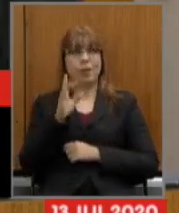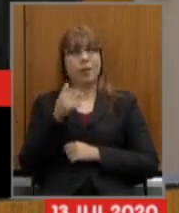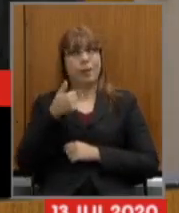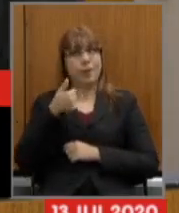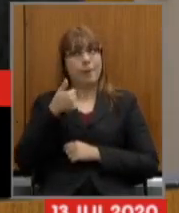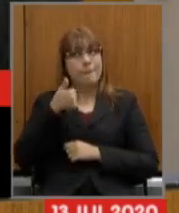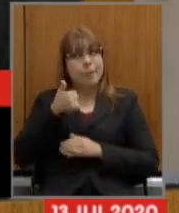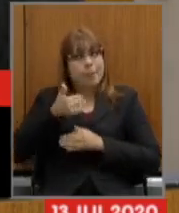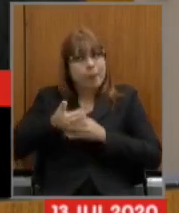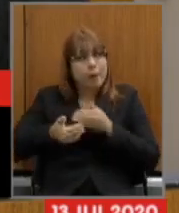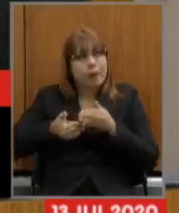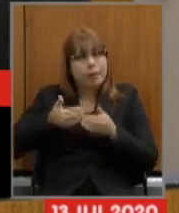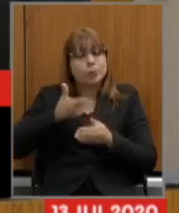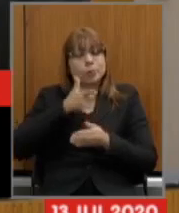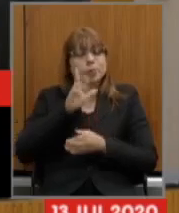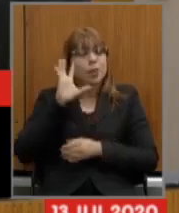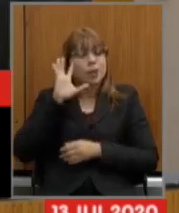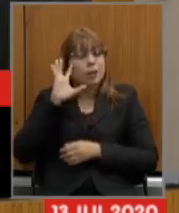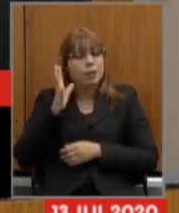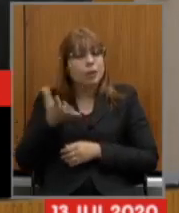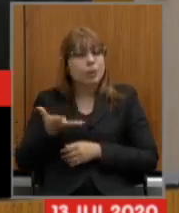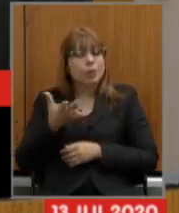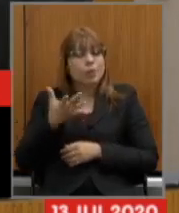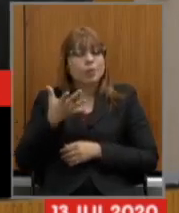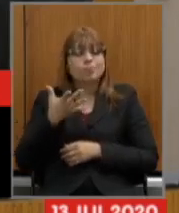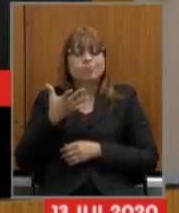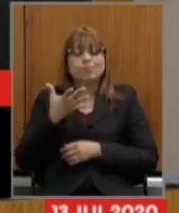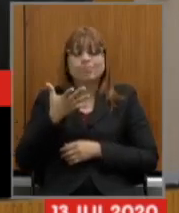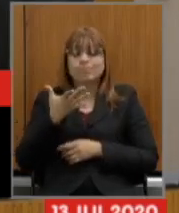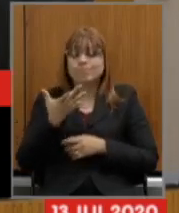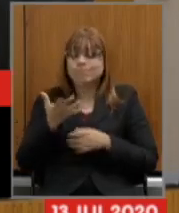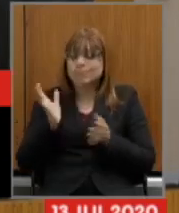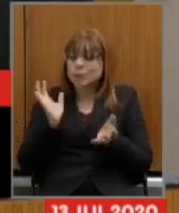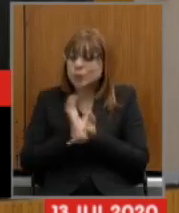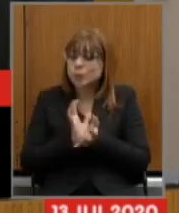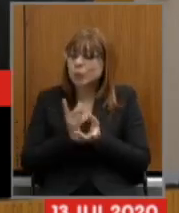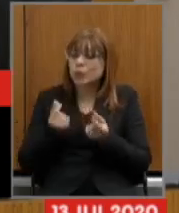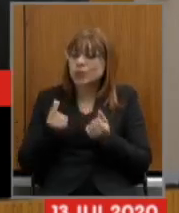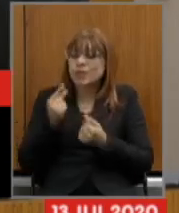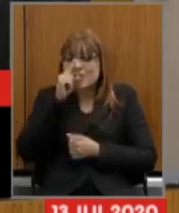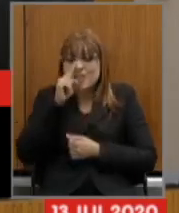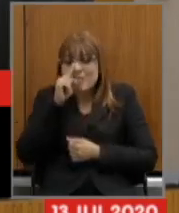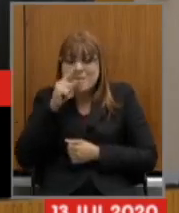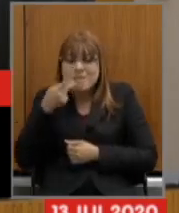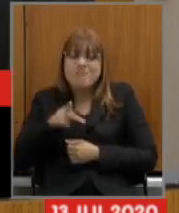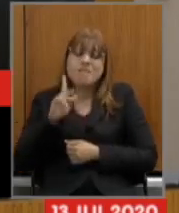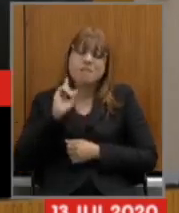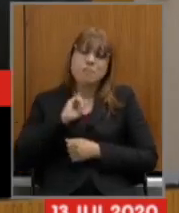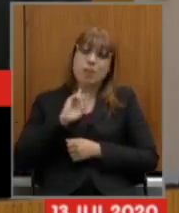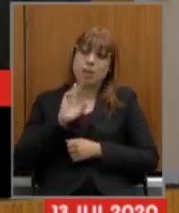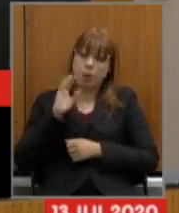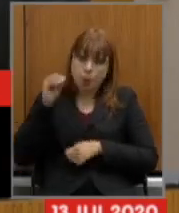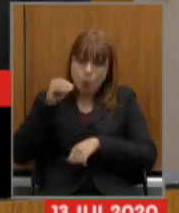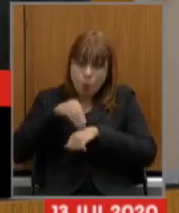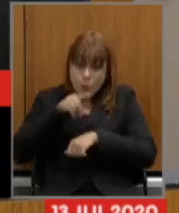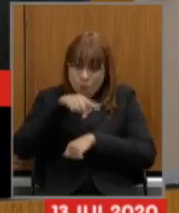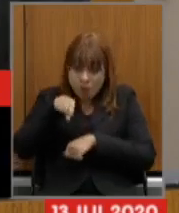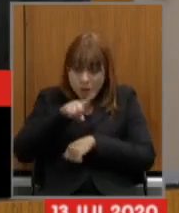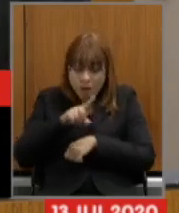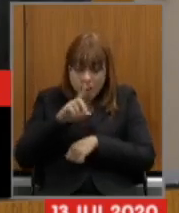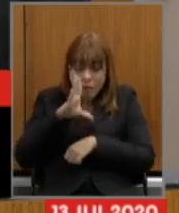para resolver a grave situação financeira do estado de minas que não é culpa do servidor